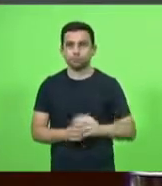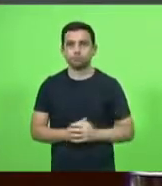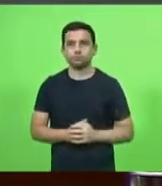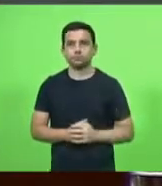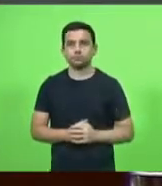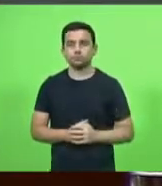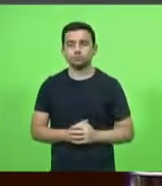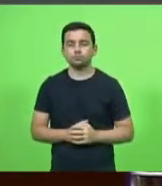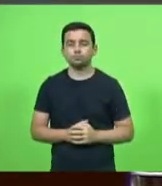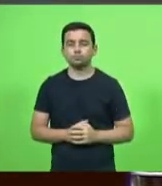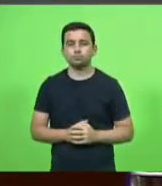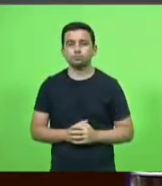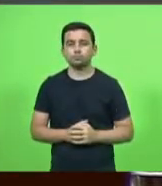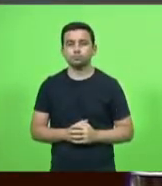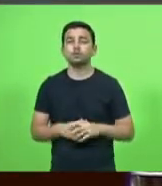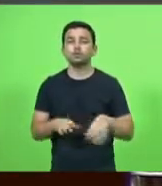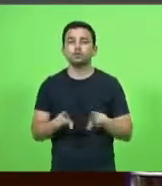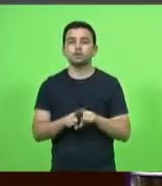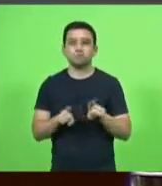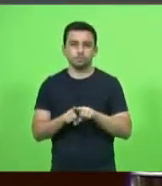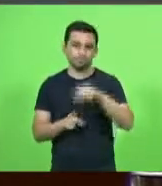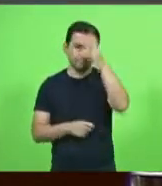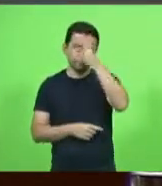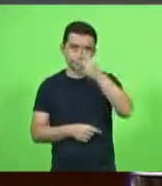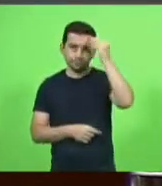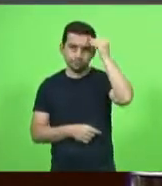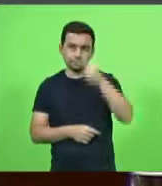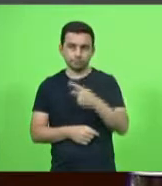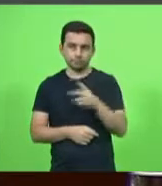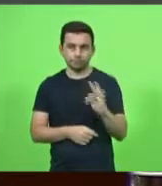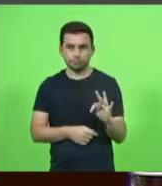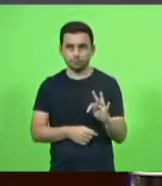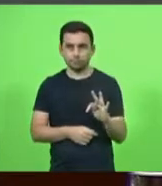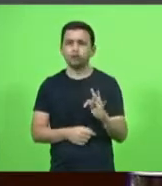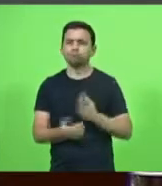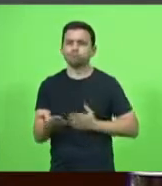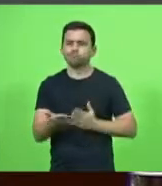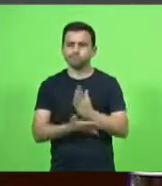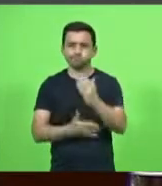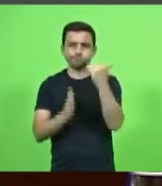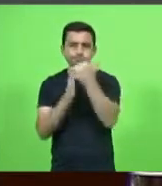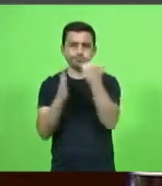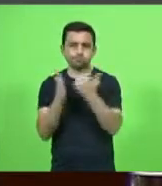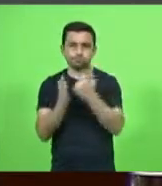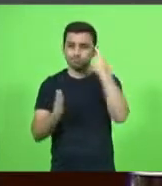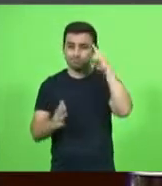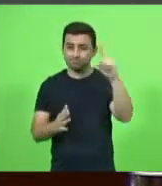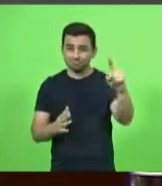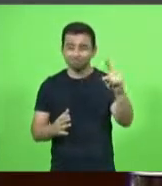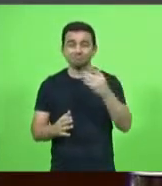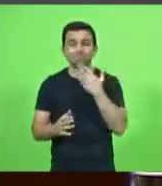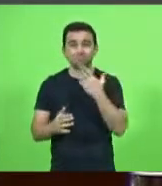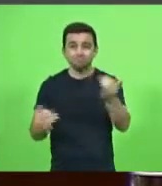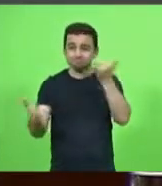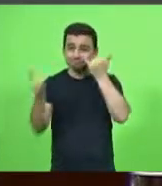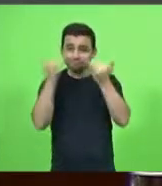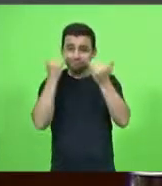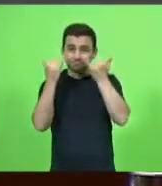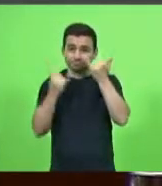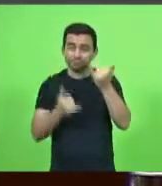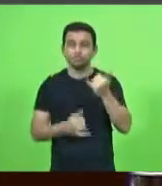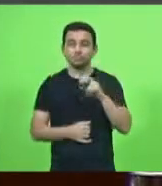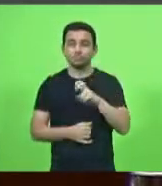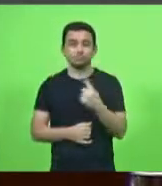aliás, PSB, e a senhora Luciane Carminati, pelo Partido dos Trabalhadores. Foram aprovados, na hora do dia, os pedidos de informação 44 a 51, barra 2021,